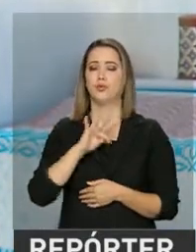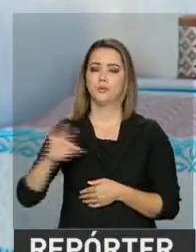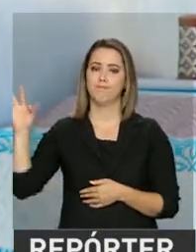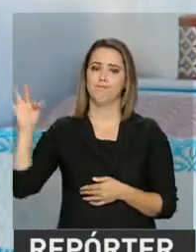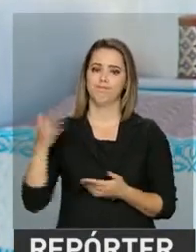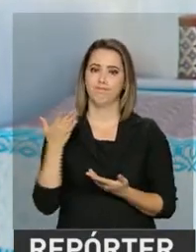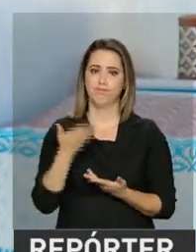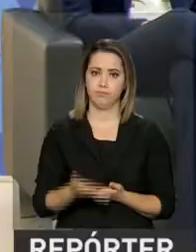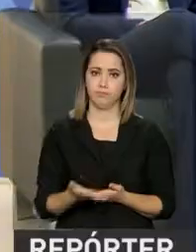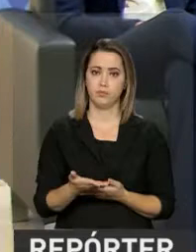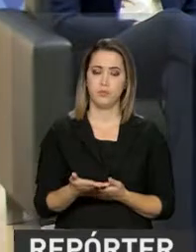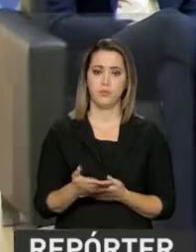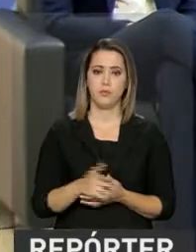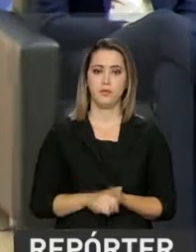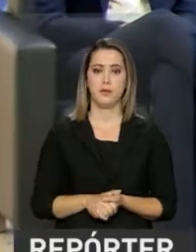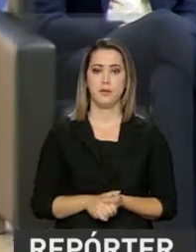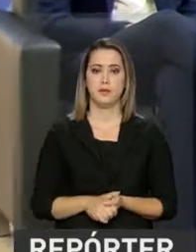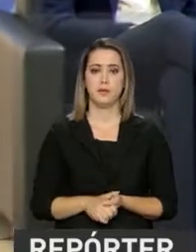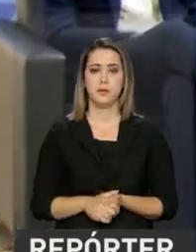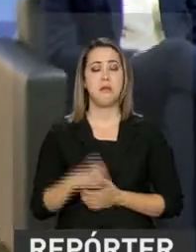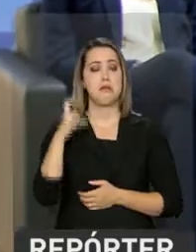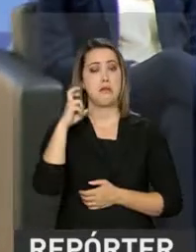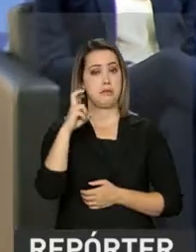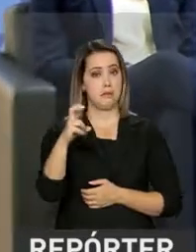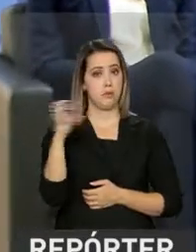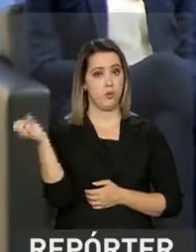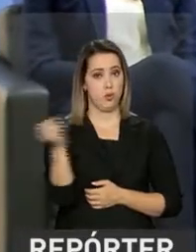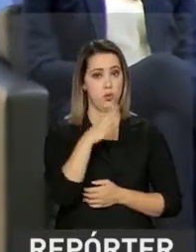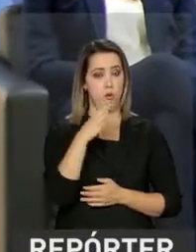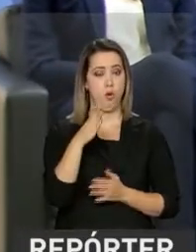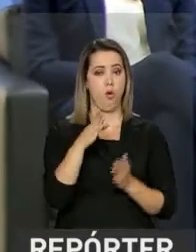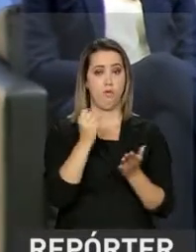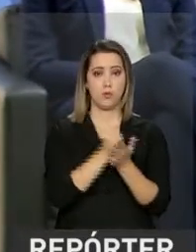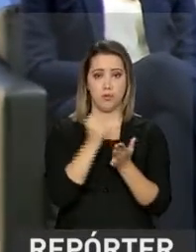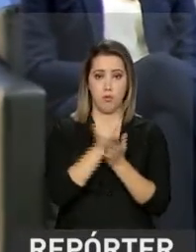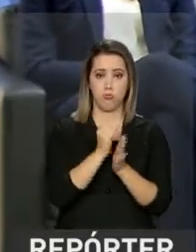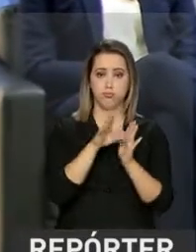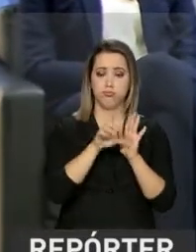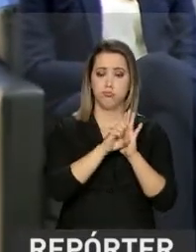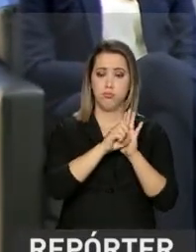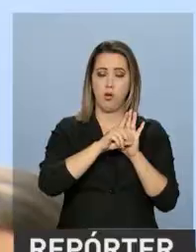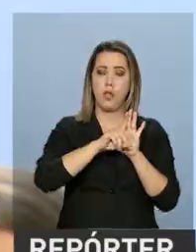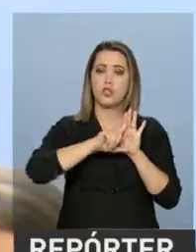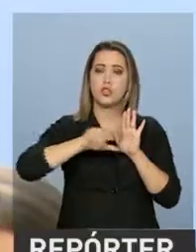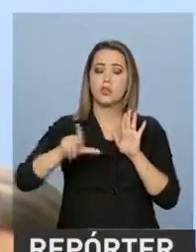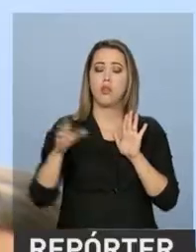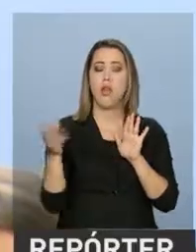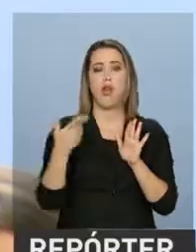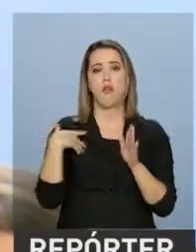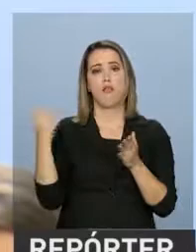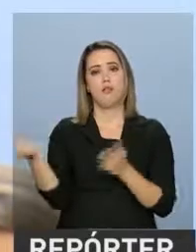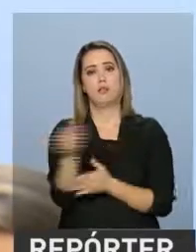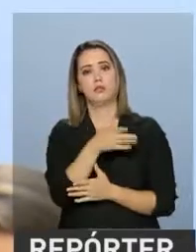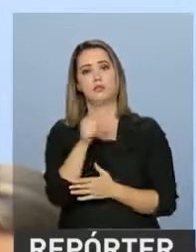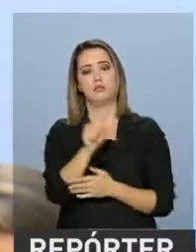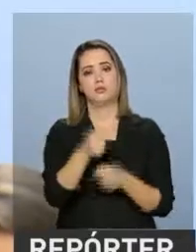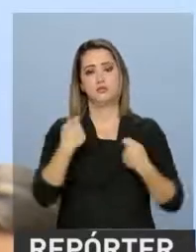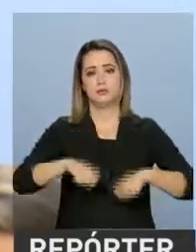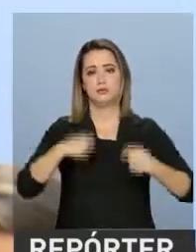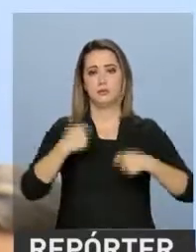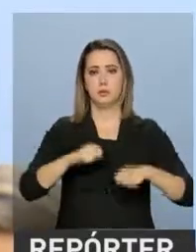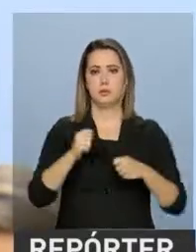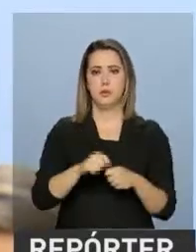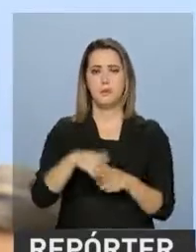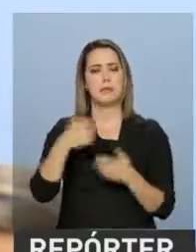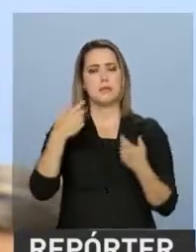financiamentos públicos, né. A ideia dos cinco editais é valorizar novos talentos e atender as demandas do mercado para a produção